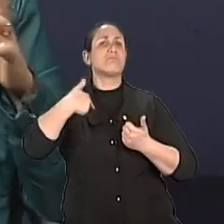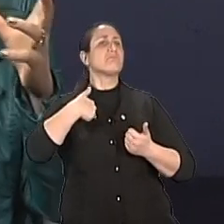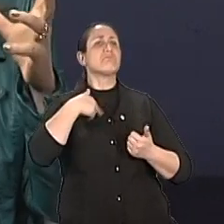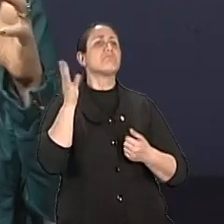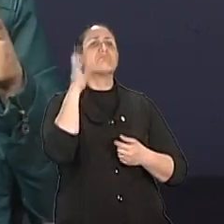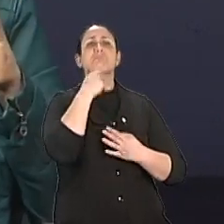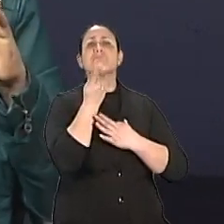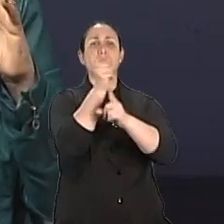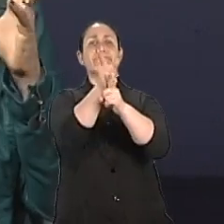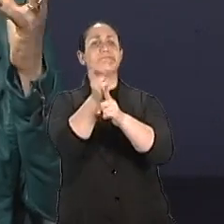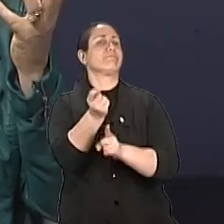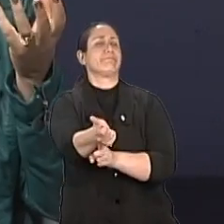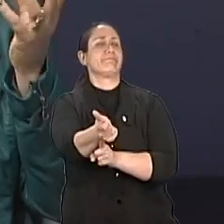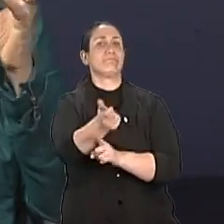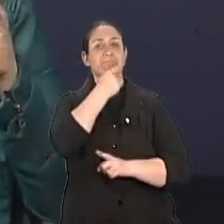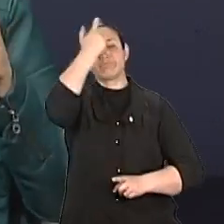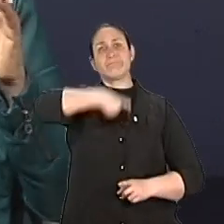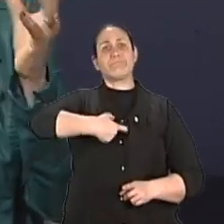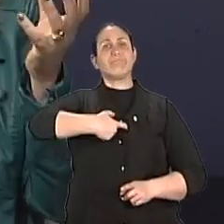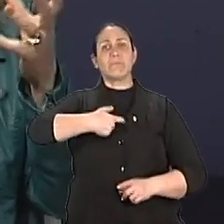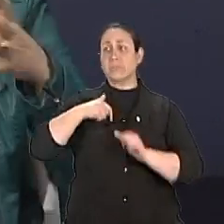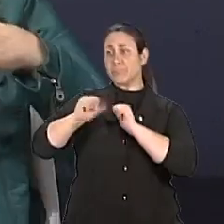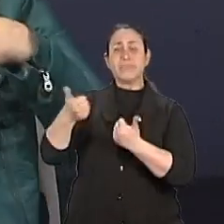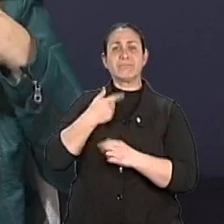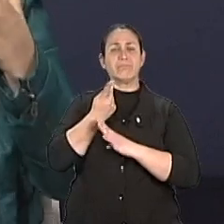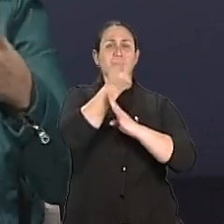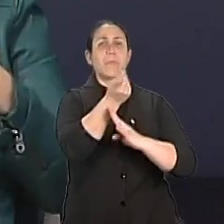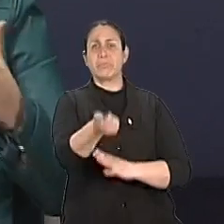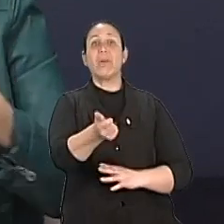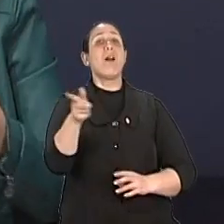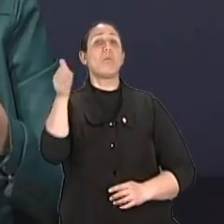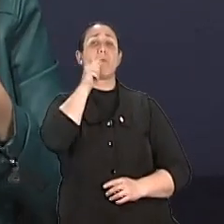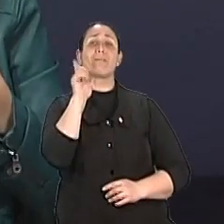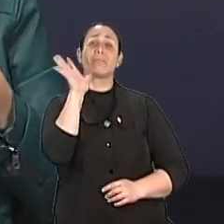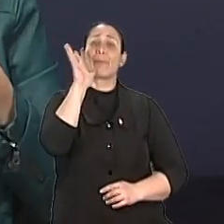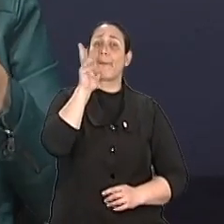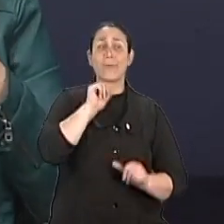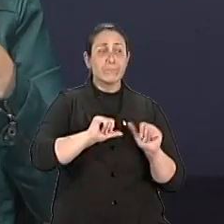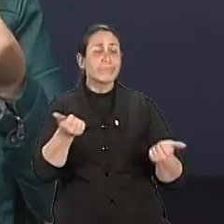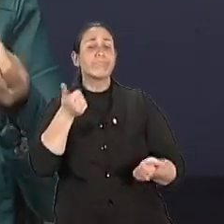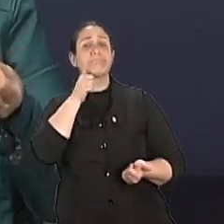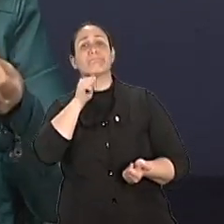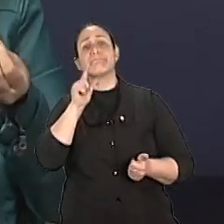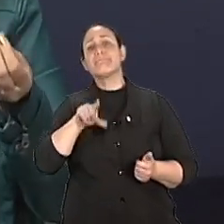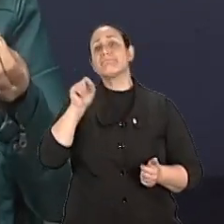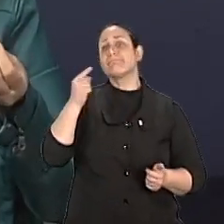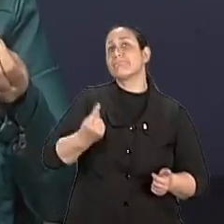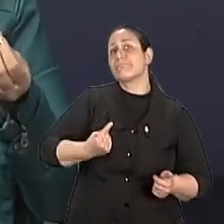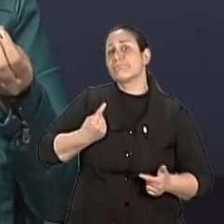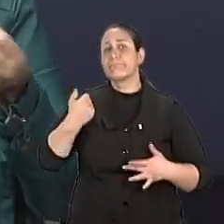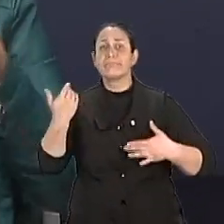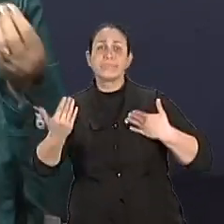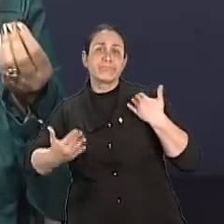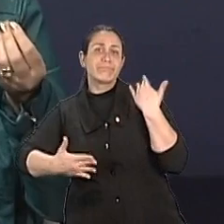como o homem, é uma questão de gênero, como o masculino e o feminino veem a situação, como sentem esse